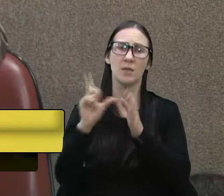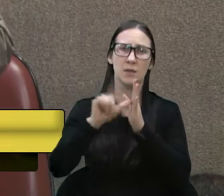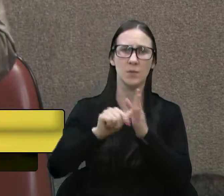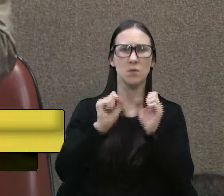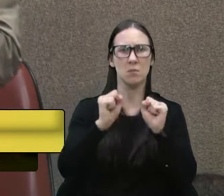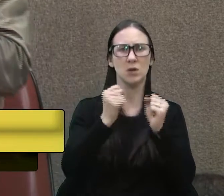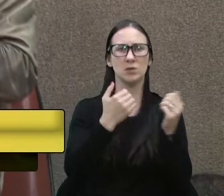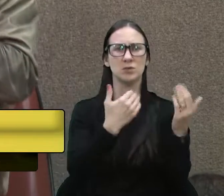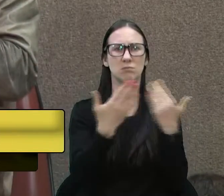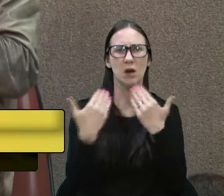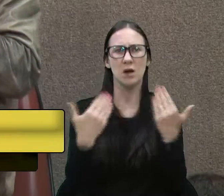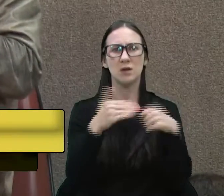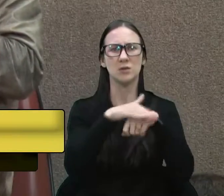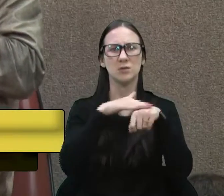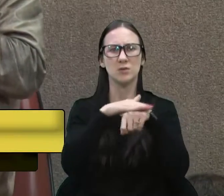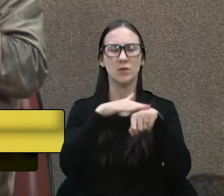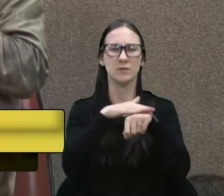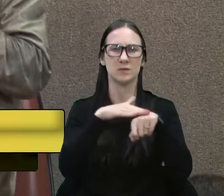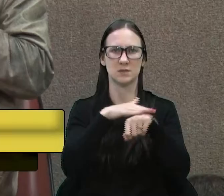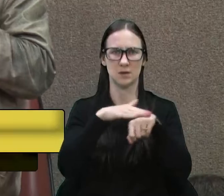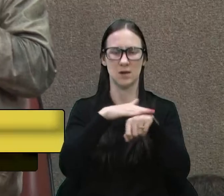e com o secretário da pasta.